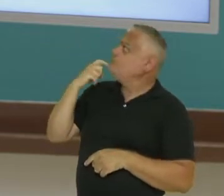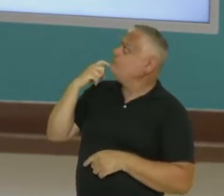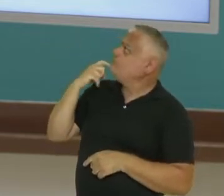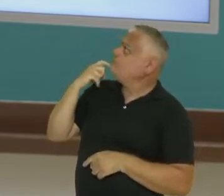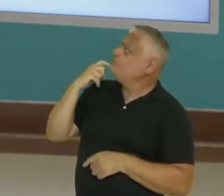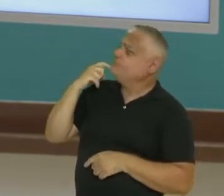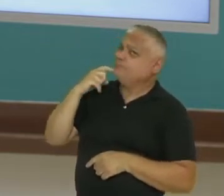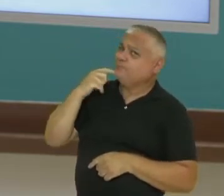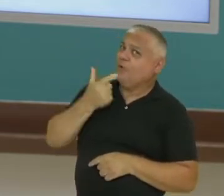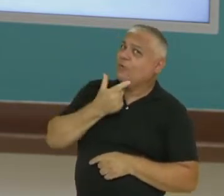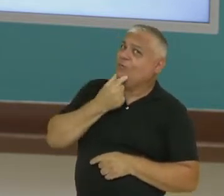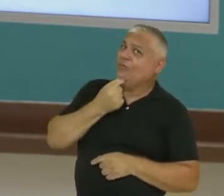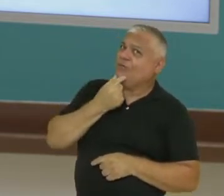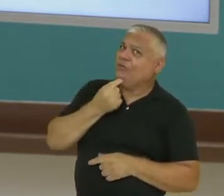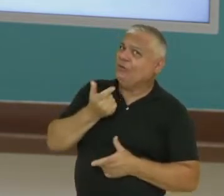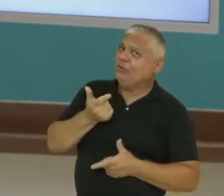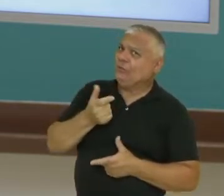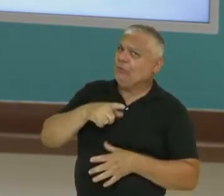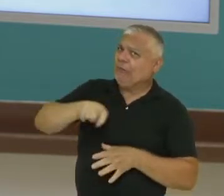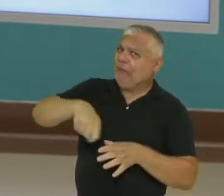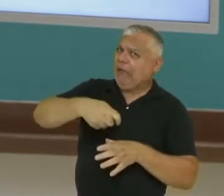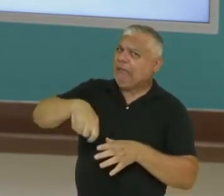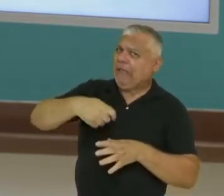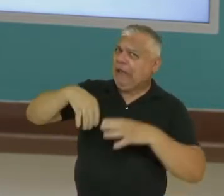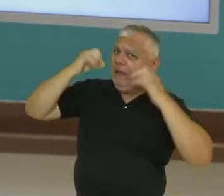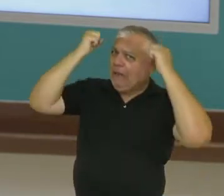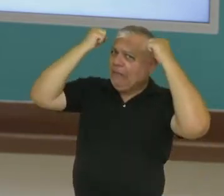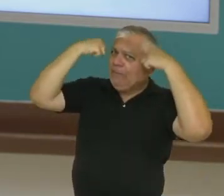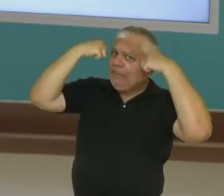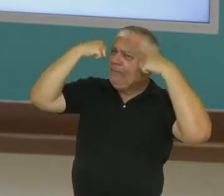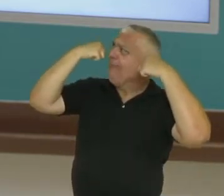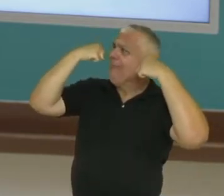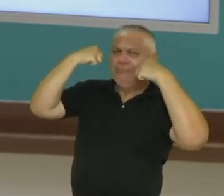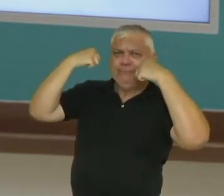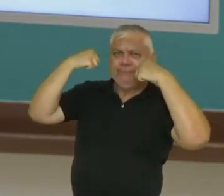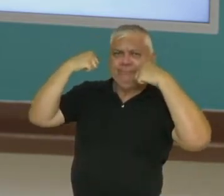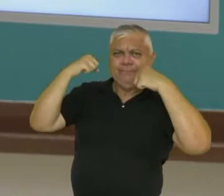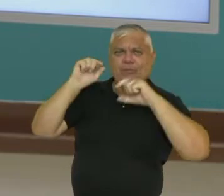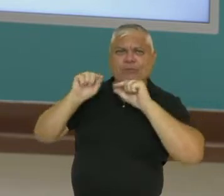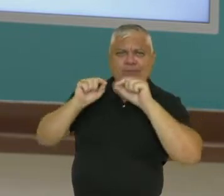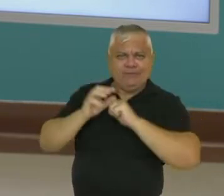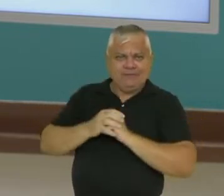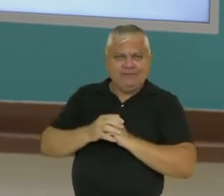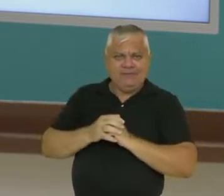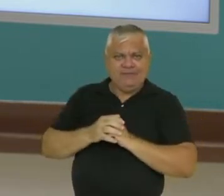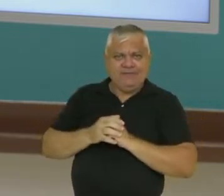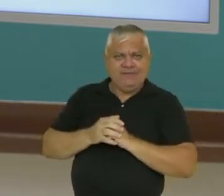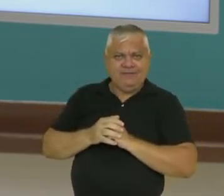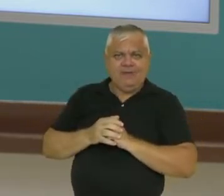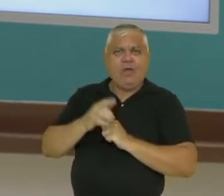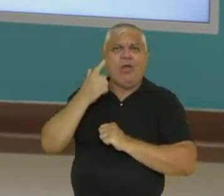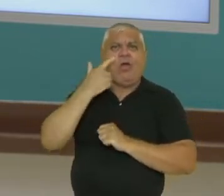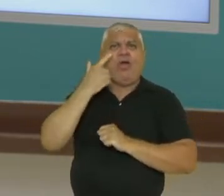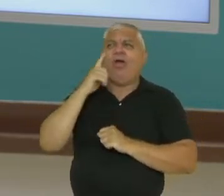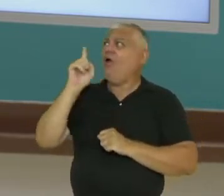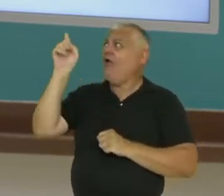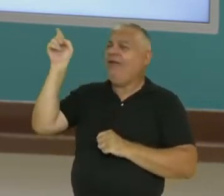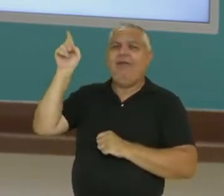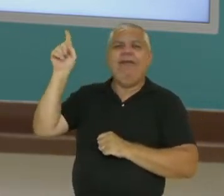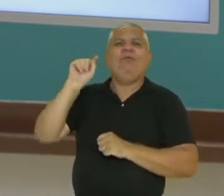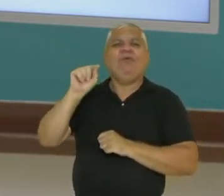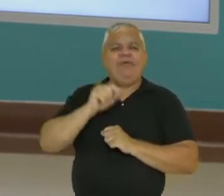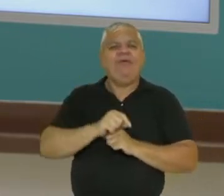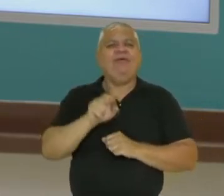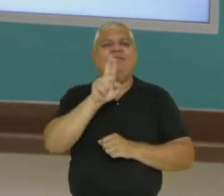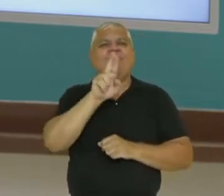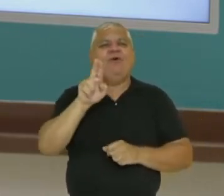Um menino que utiliza uma panela na cabeça, como se fosse um boné, um chapéu, algo assim. Esse personagem é o